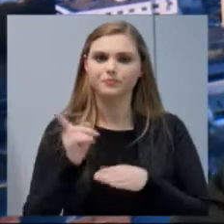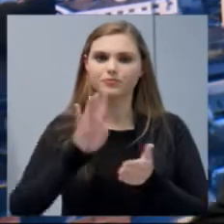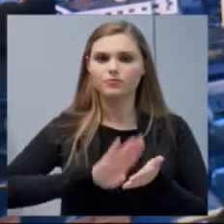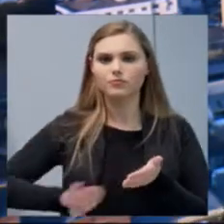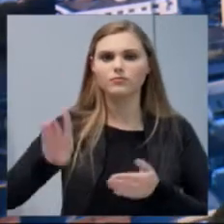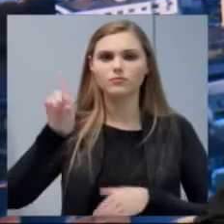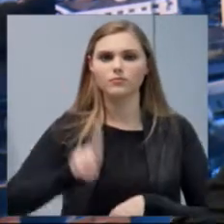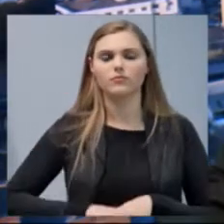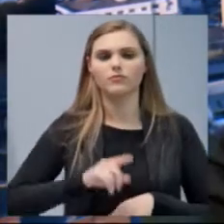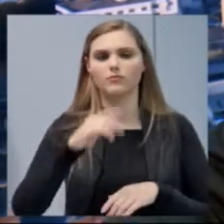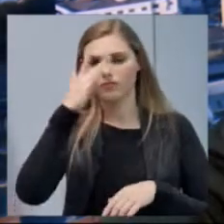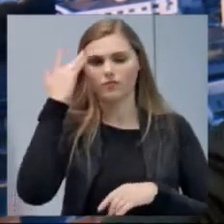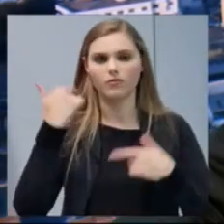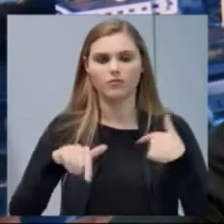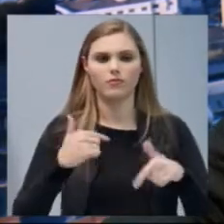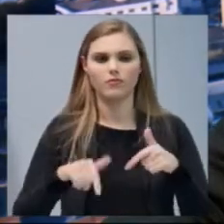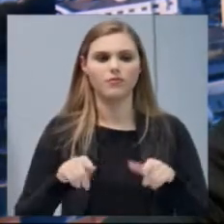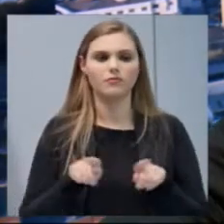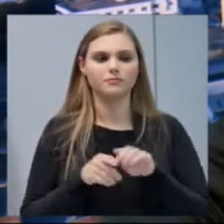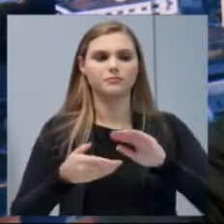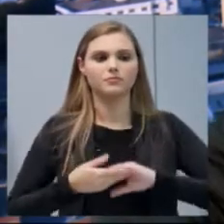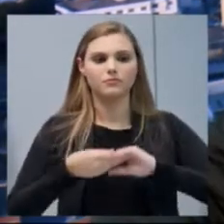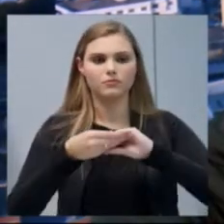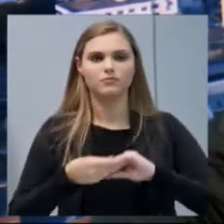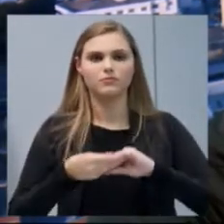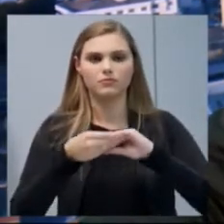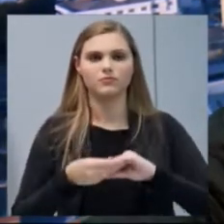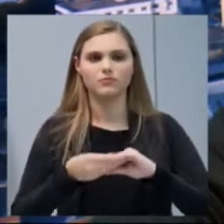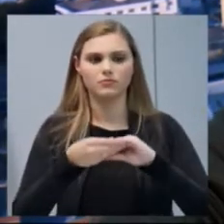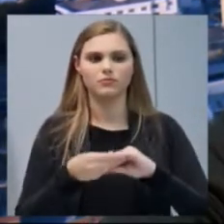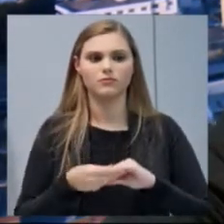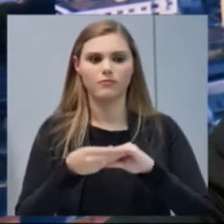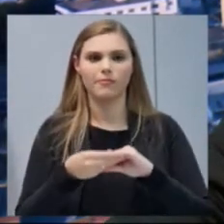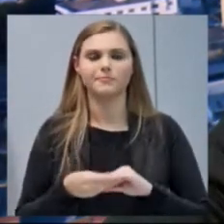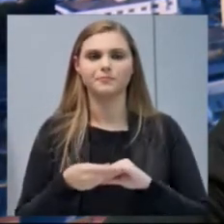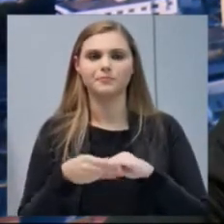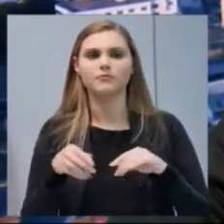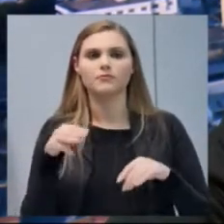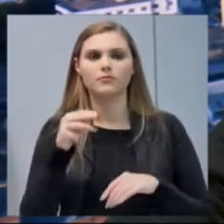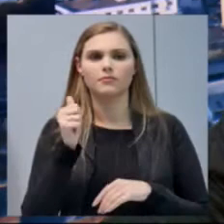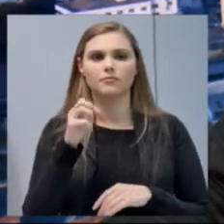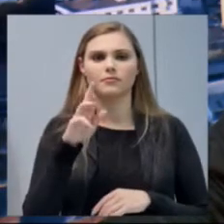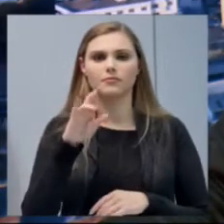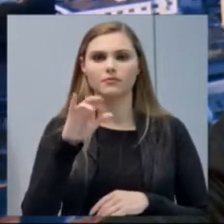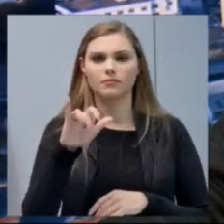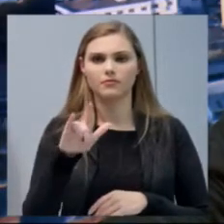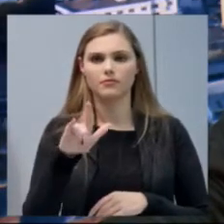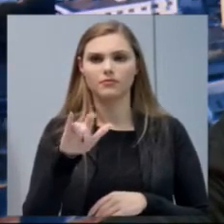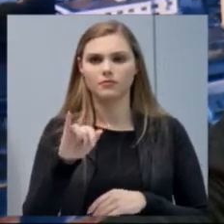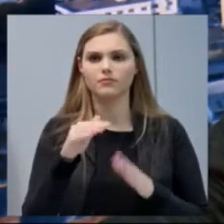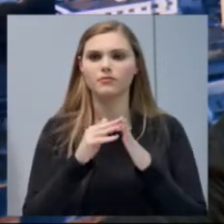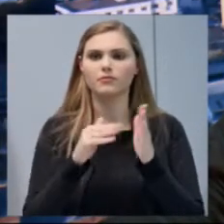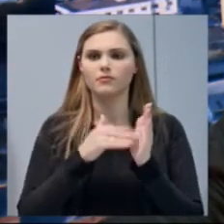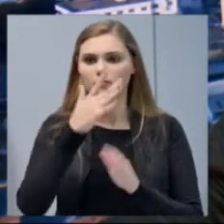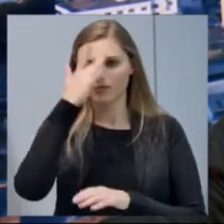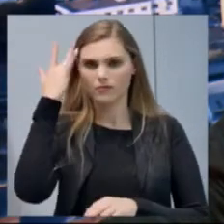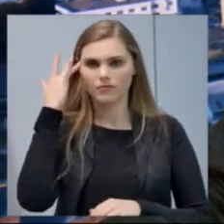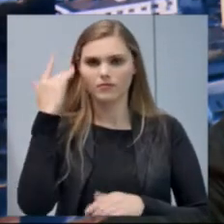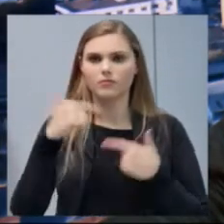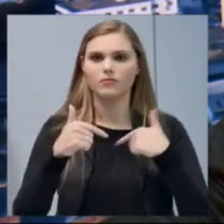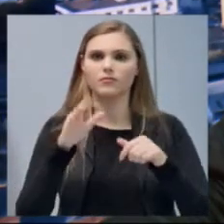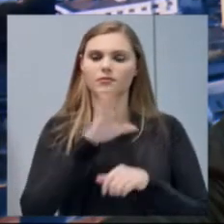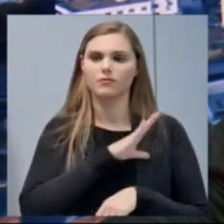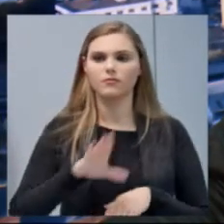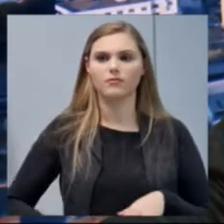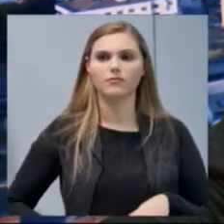dos nossos trabalhadores. Cumprimentar também a Marli, todo o pessoal que trabalha na Câmara, enfim,